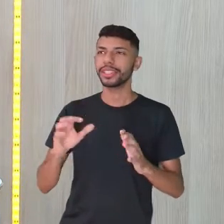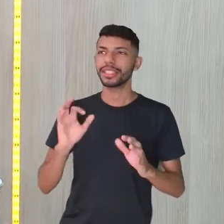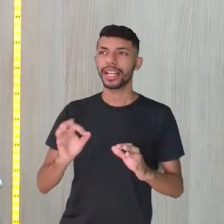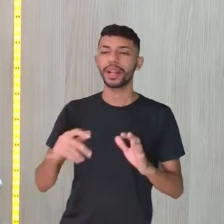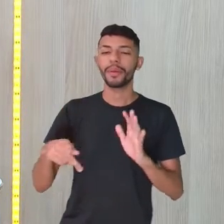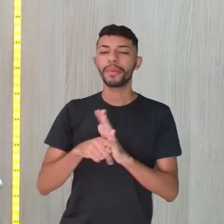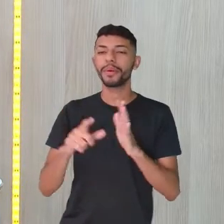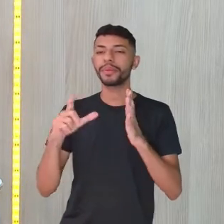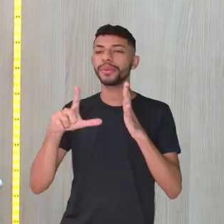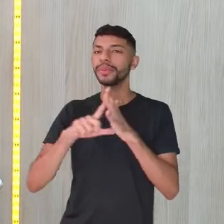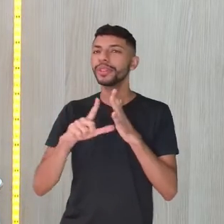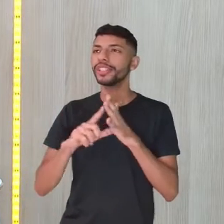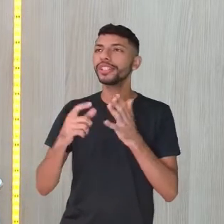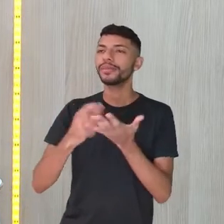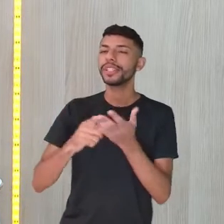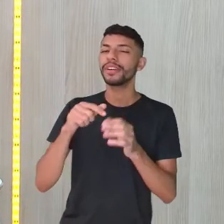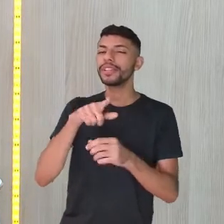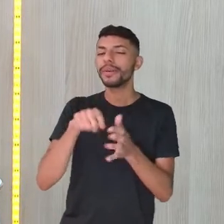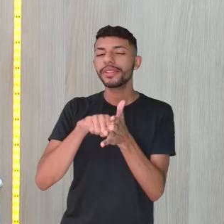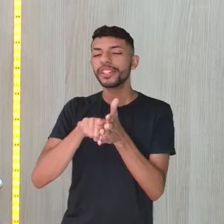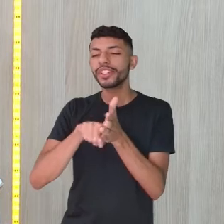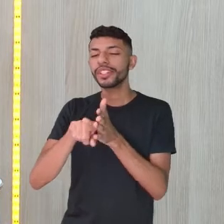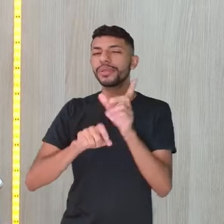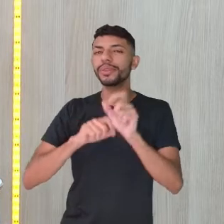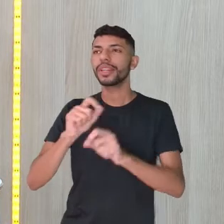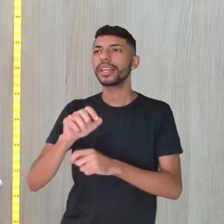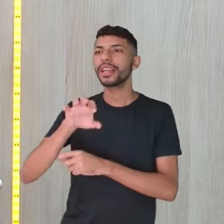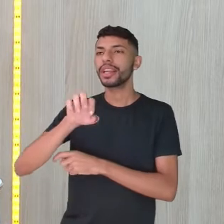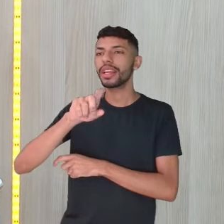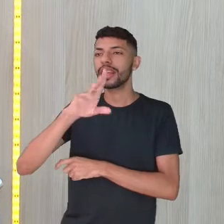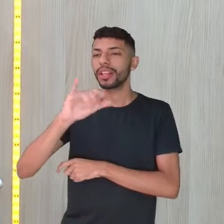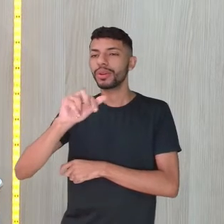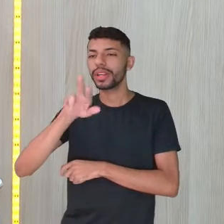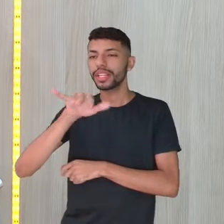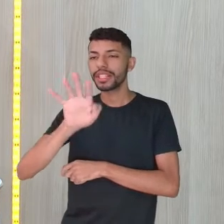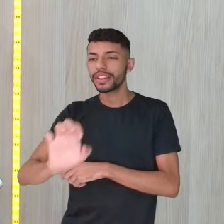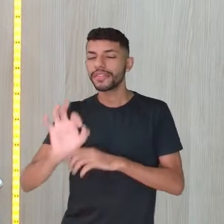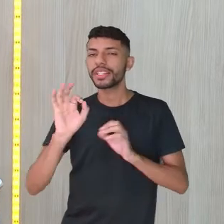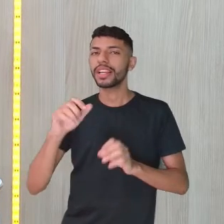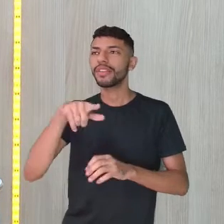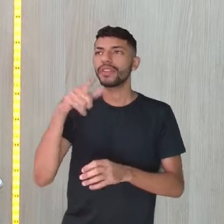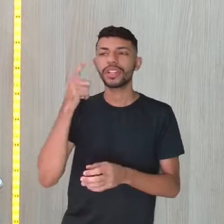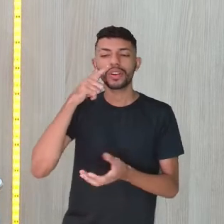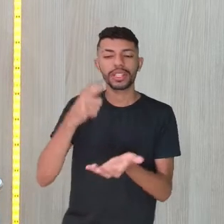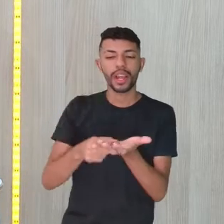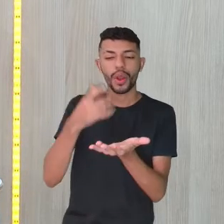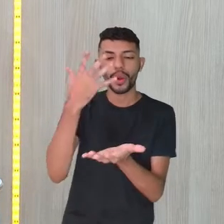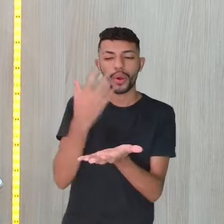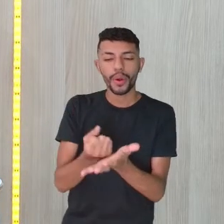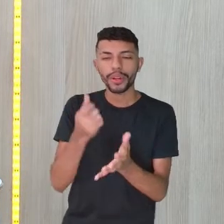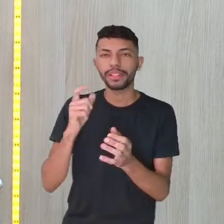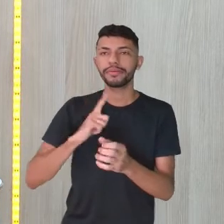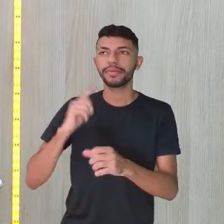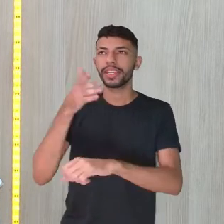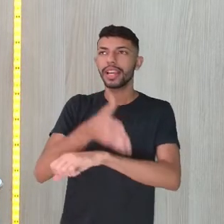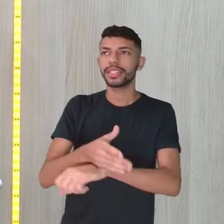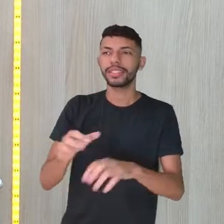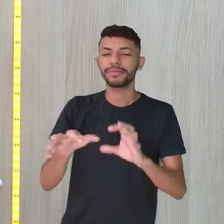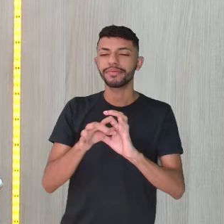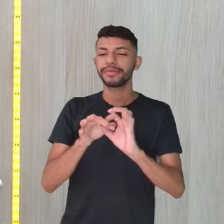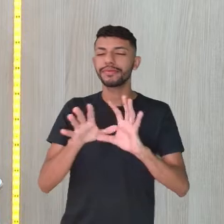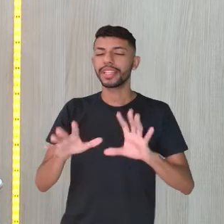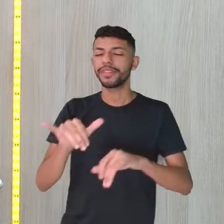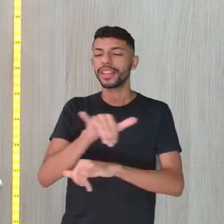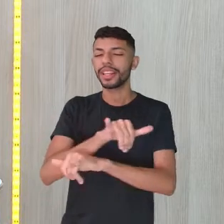Apple Store e aí você pesquisa, né? Educa Recife, tudo junto. Você vai instalar, vai ter o acesso tranquilo,